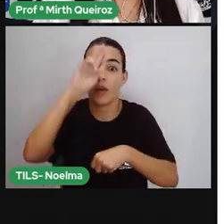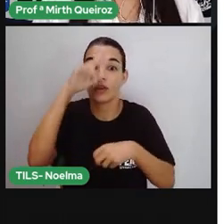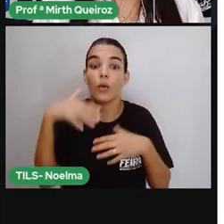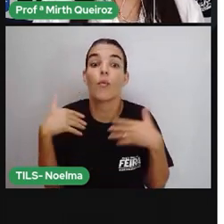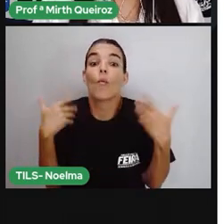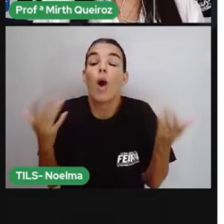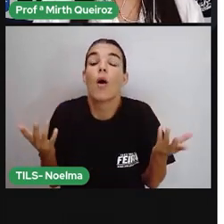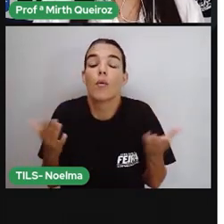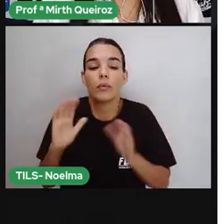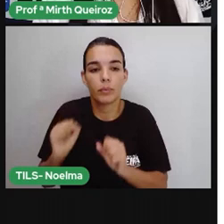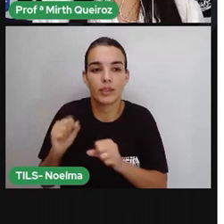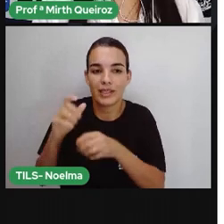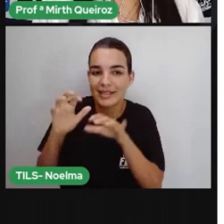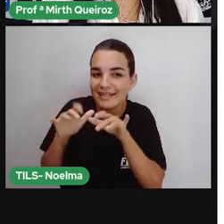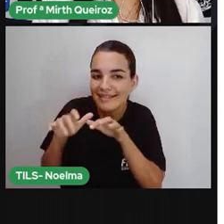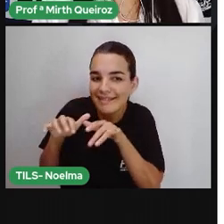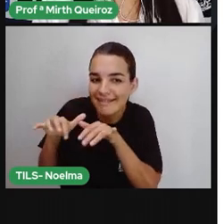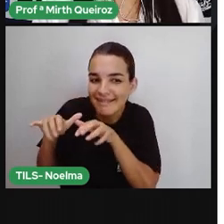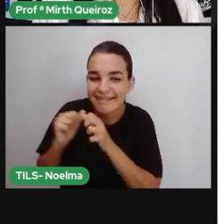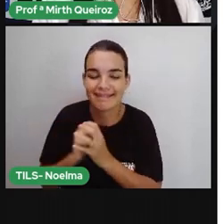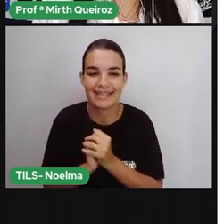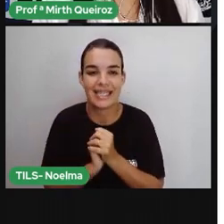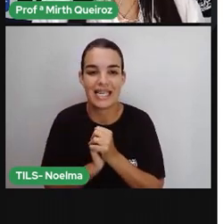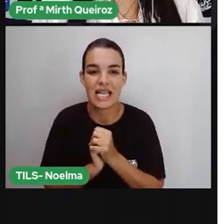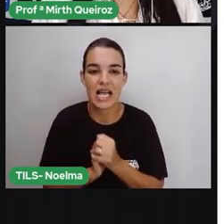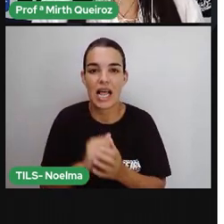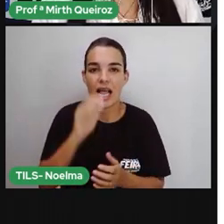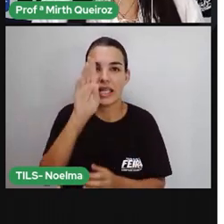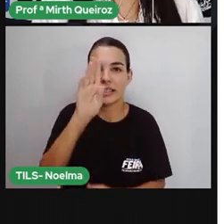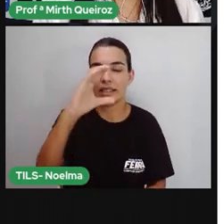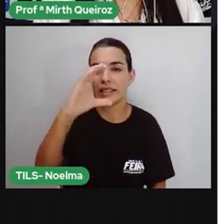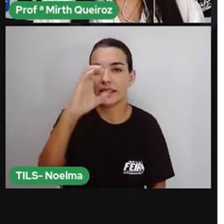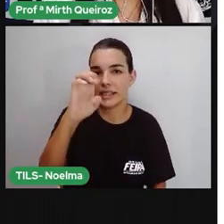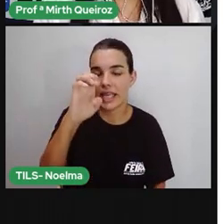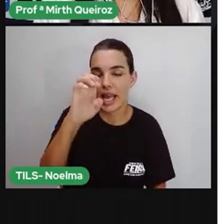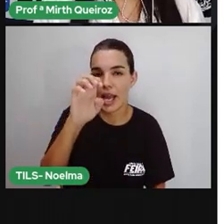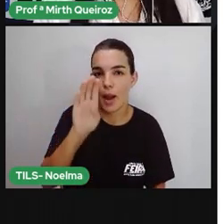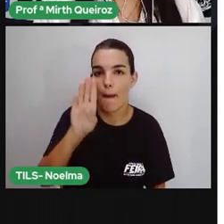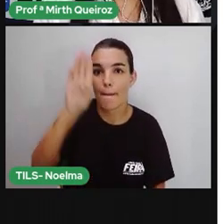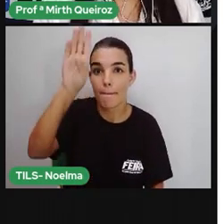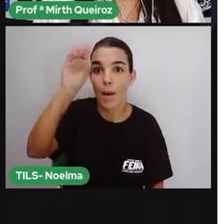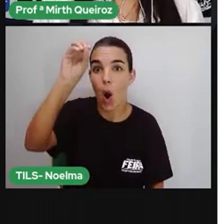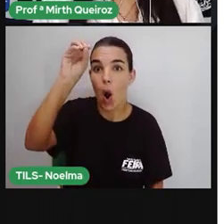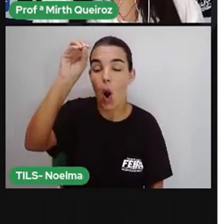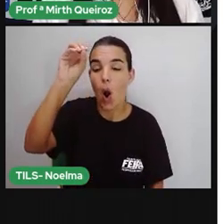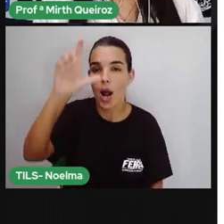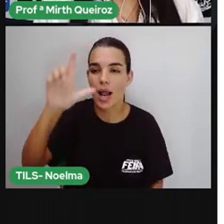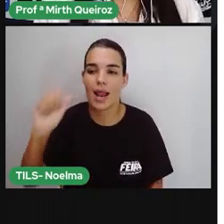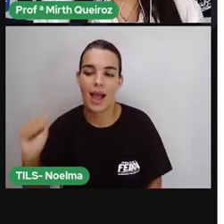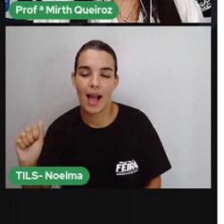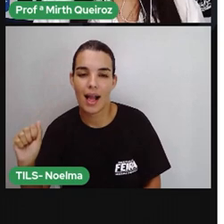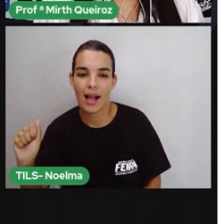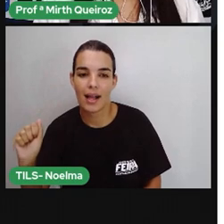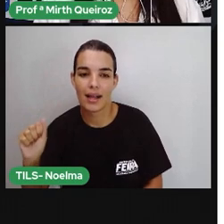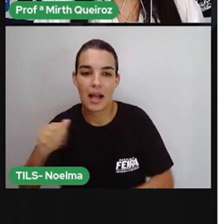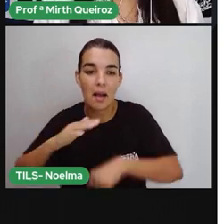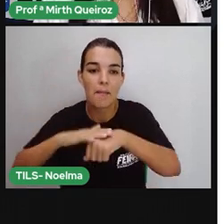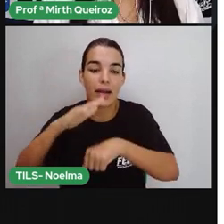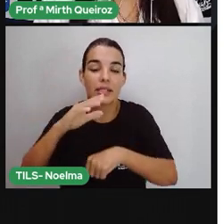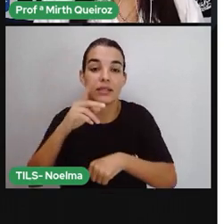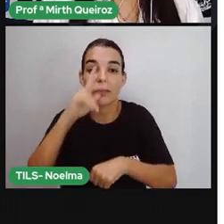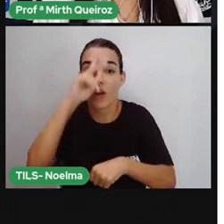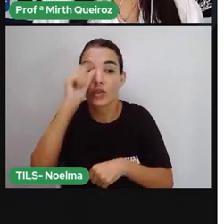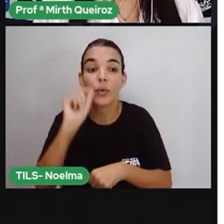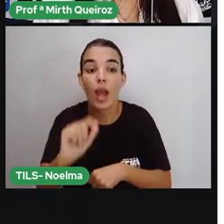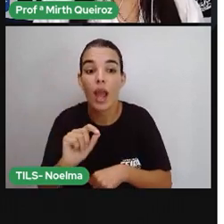Coloque no chat. Ó, cebola. Cebola. Vai